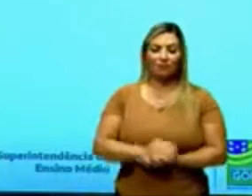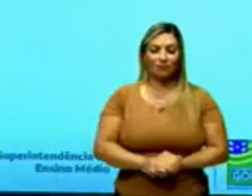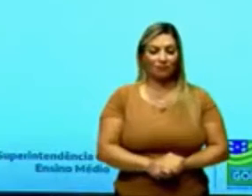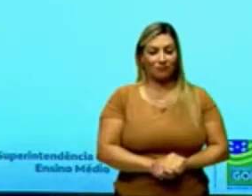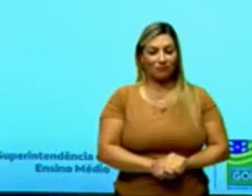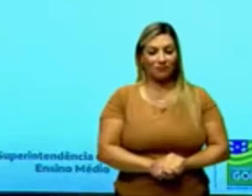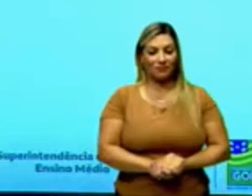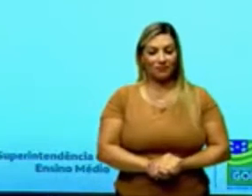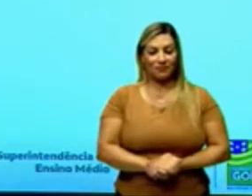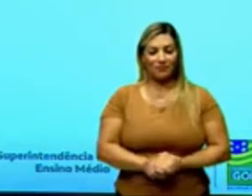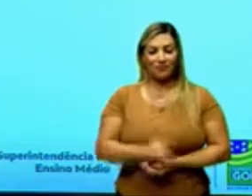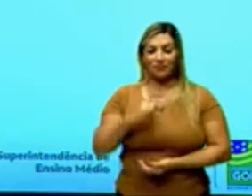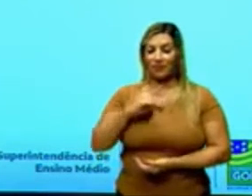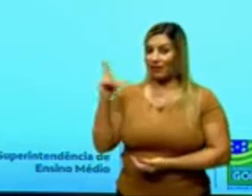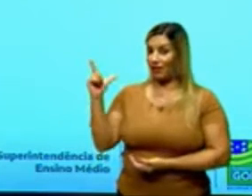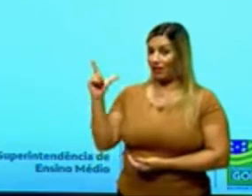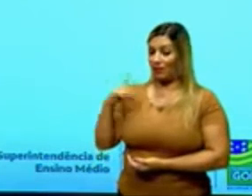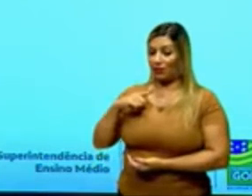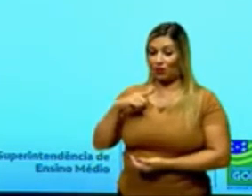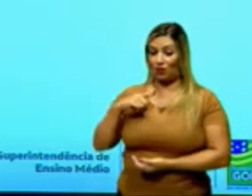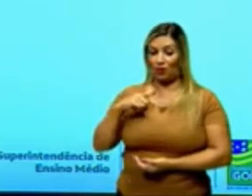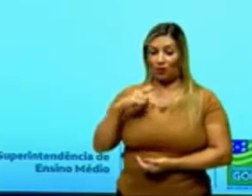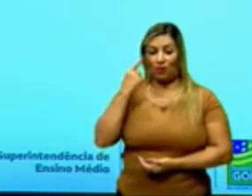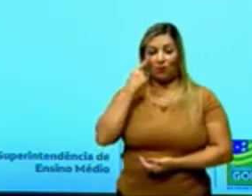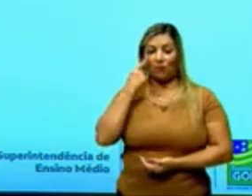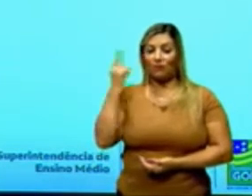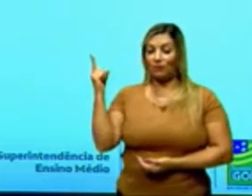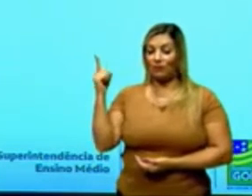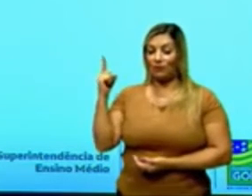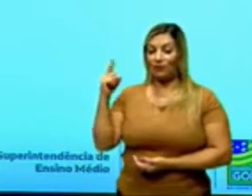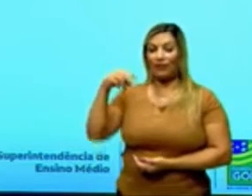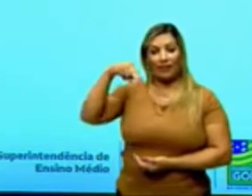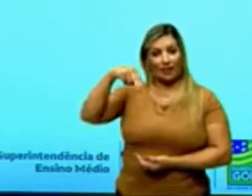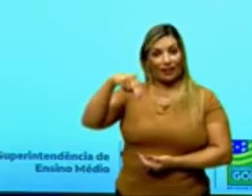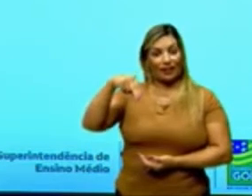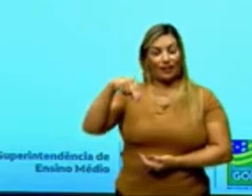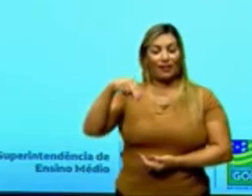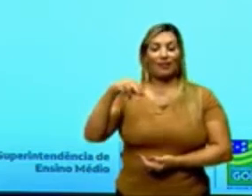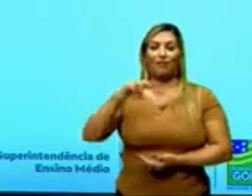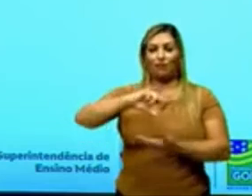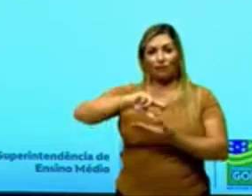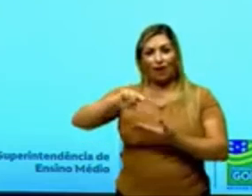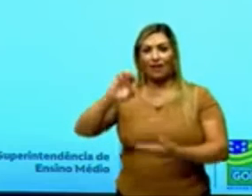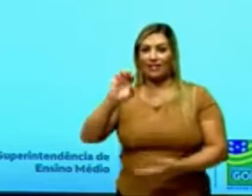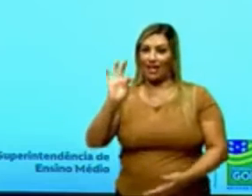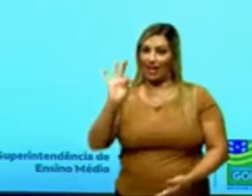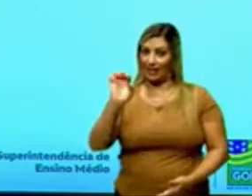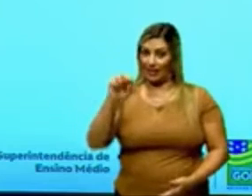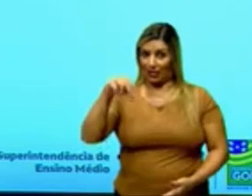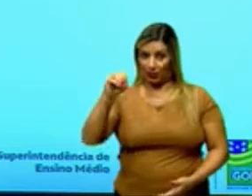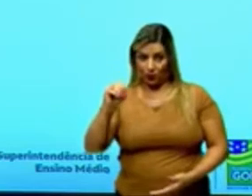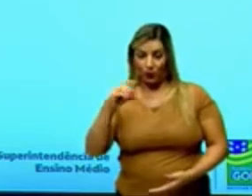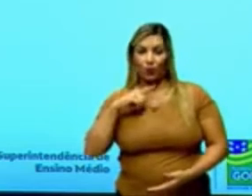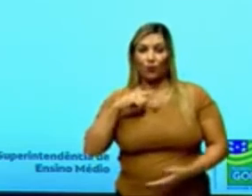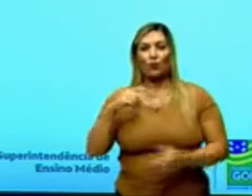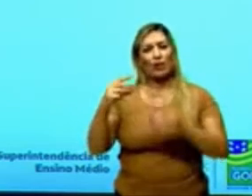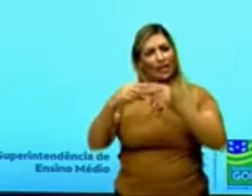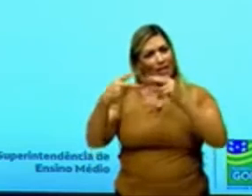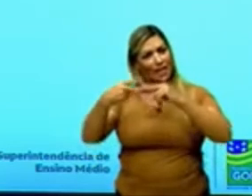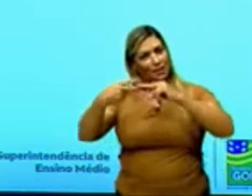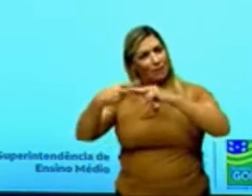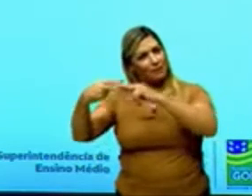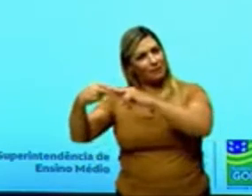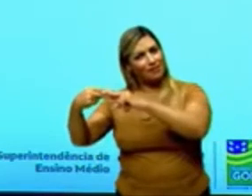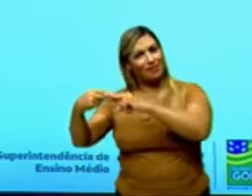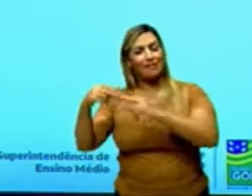Aqui nós temos o eteno, olha só, eu tenho N moléculas de eteno, né, no caso lá dos meus clipes, eu poderia ter N